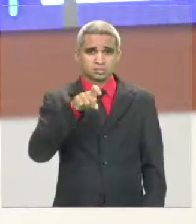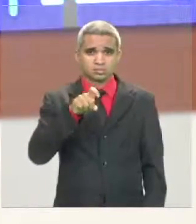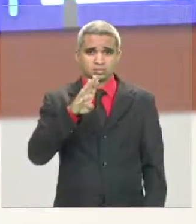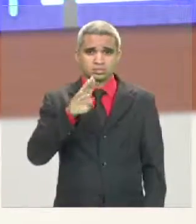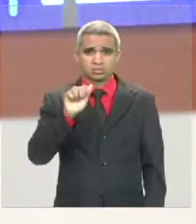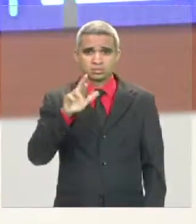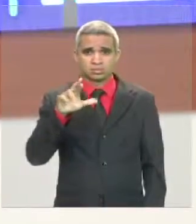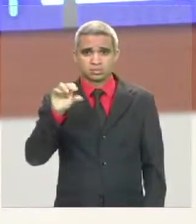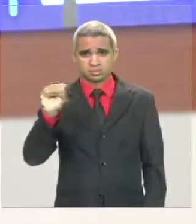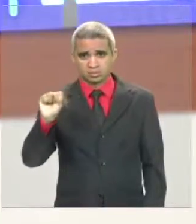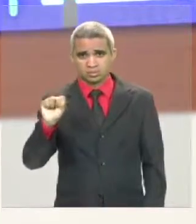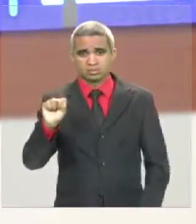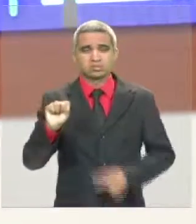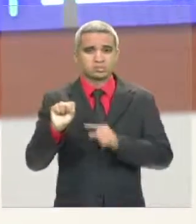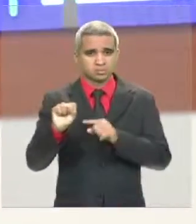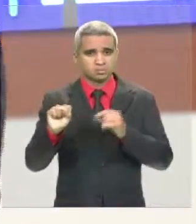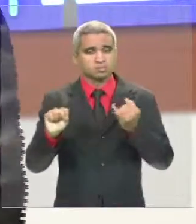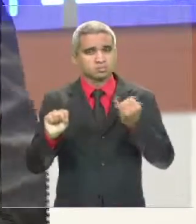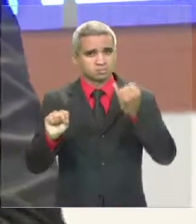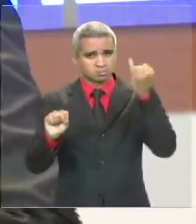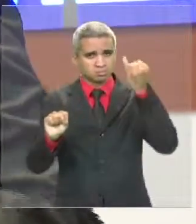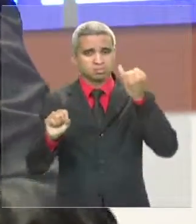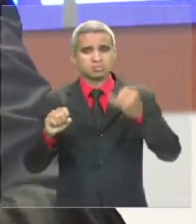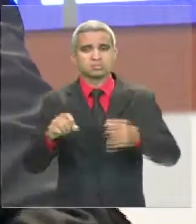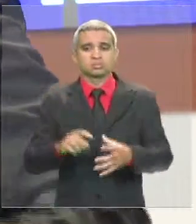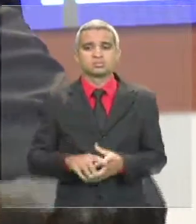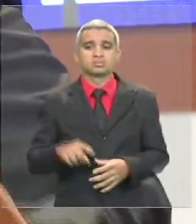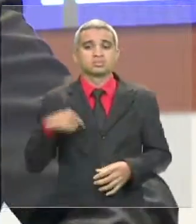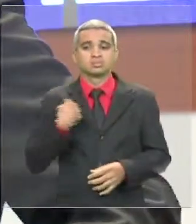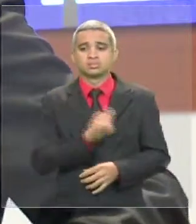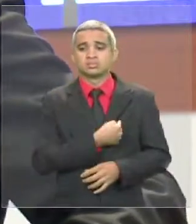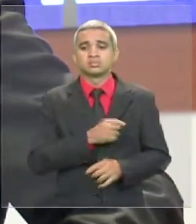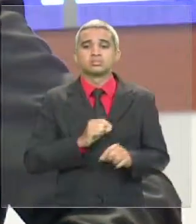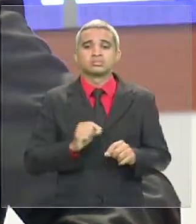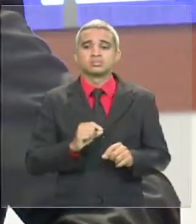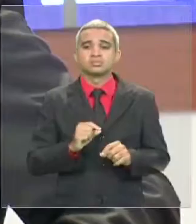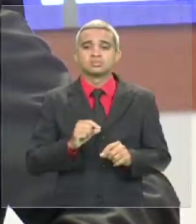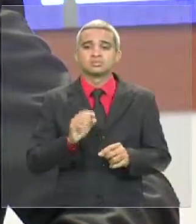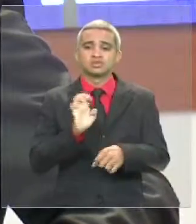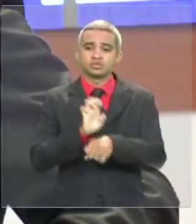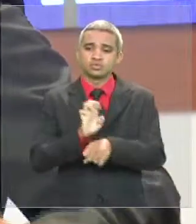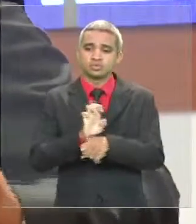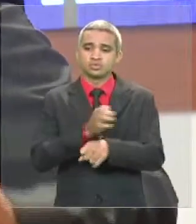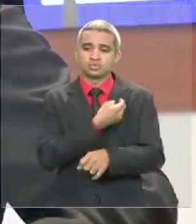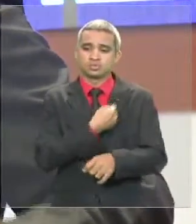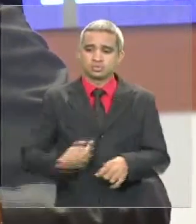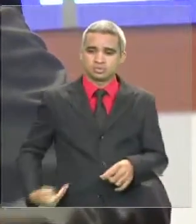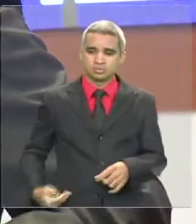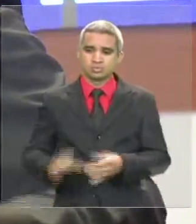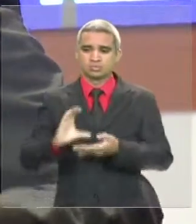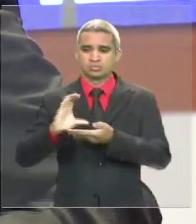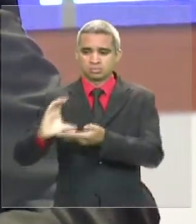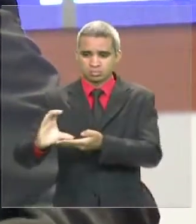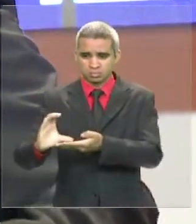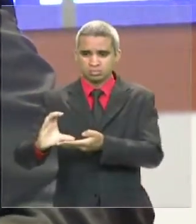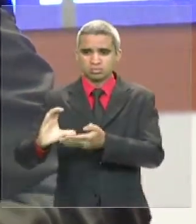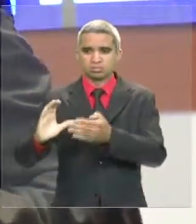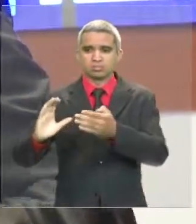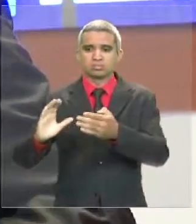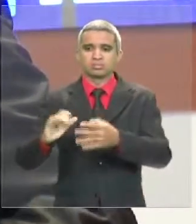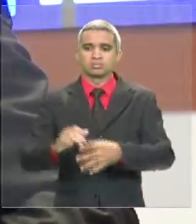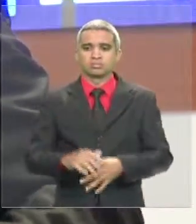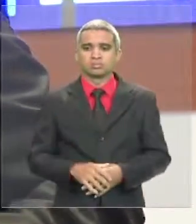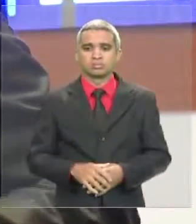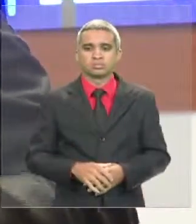fundamental essas ações por parte do Estado. Nós não vamos combater a criminalidade,